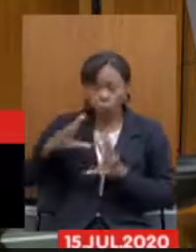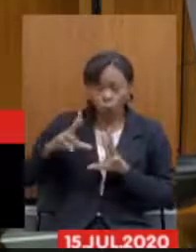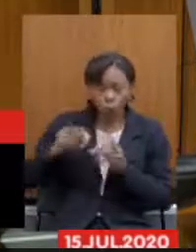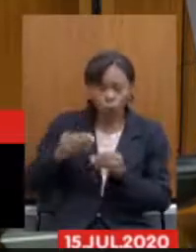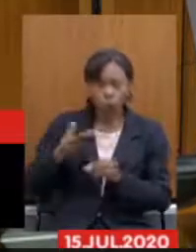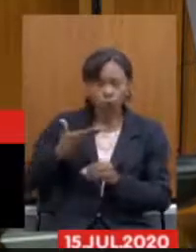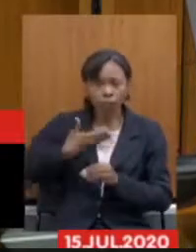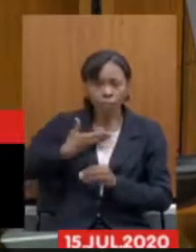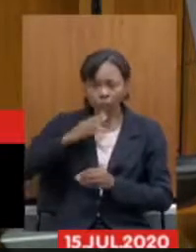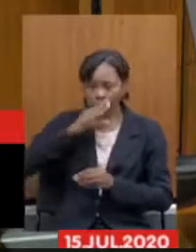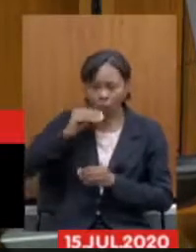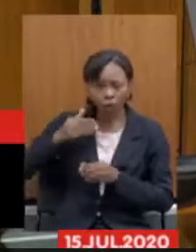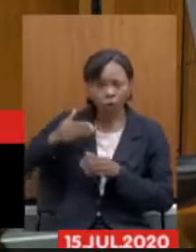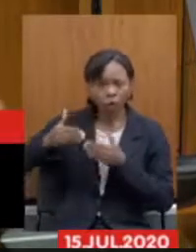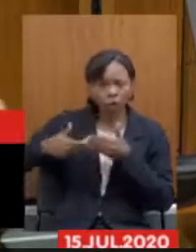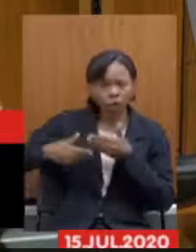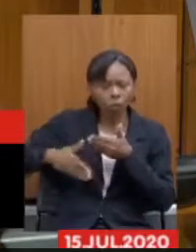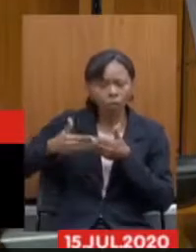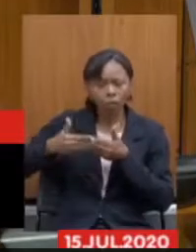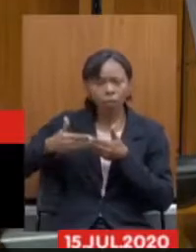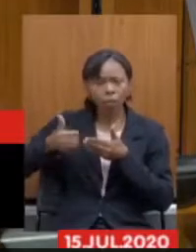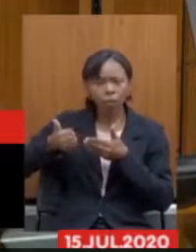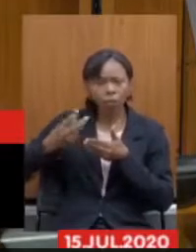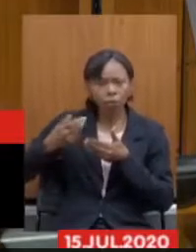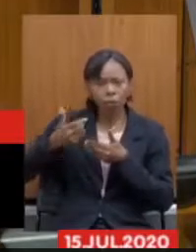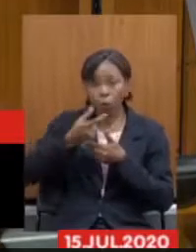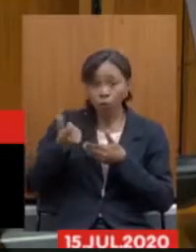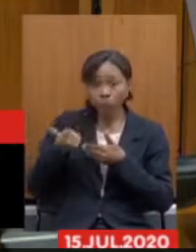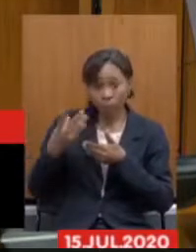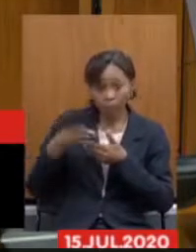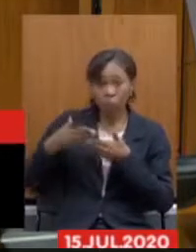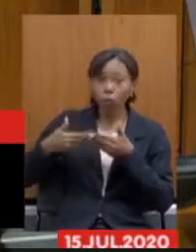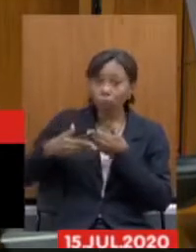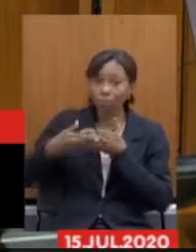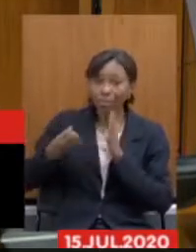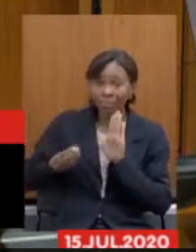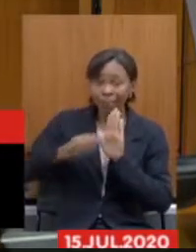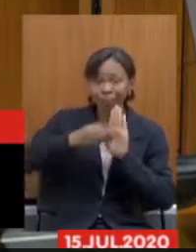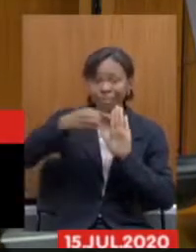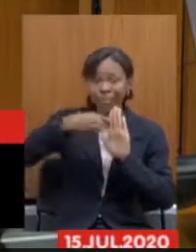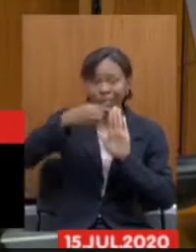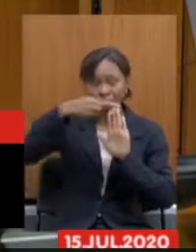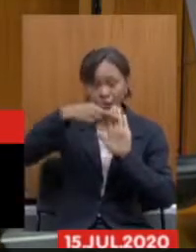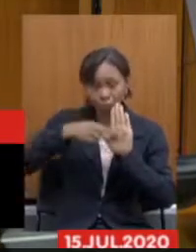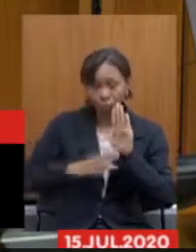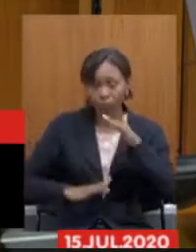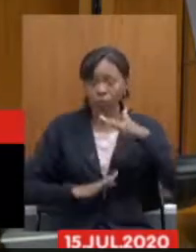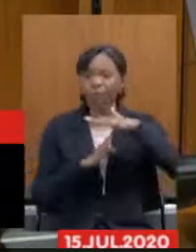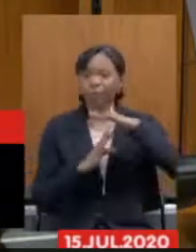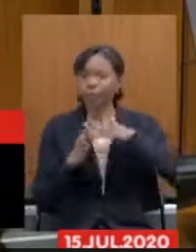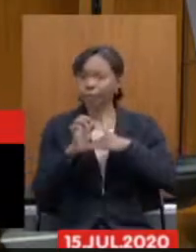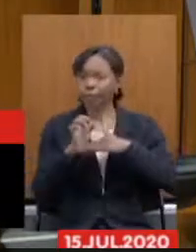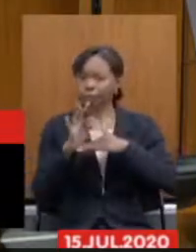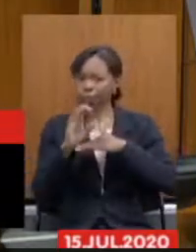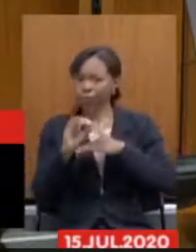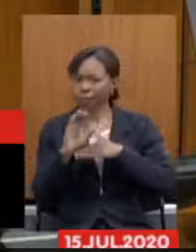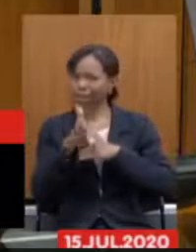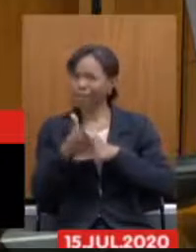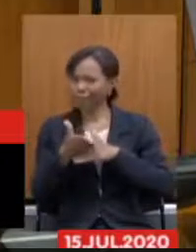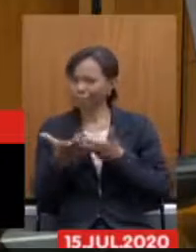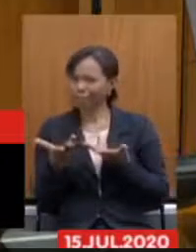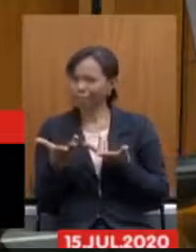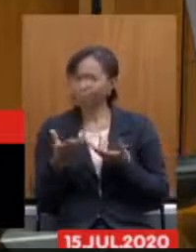entraram a partir de 2014 obrigatoriamente já estão nesse regime já estão no teto então não se